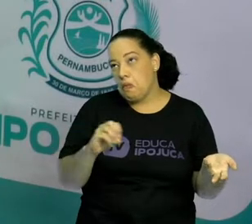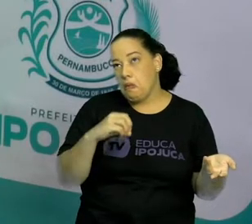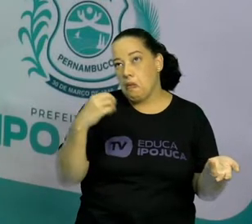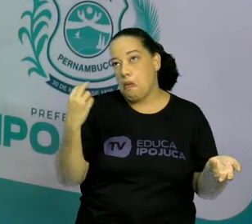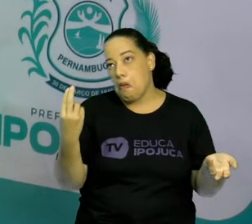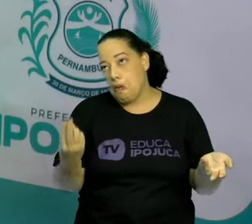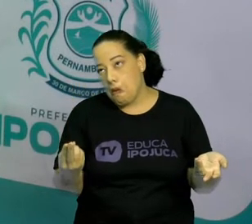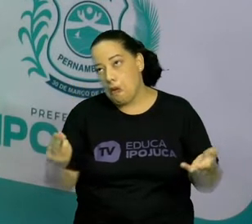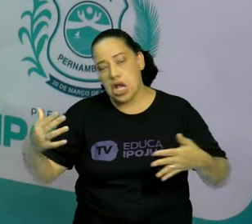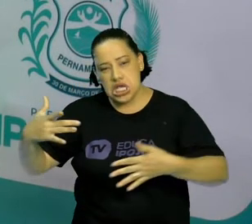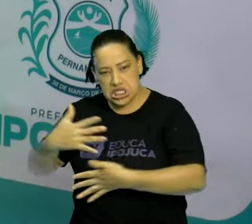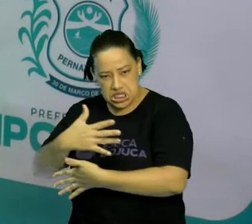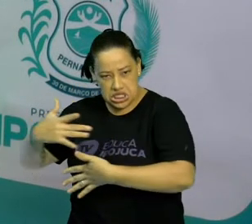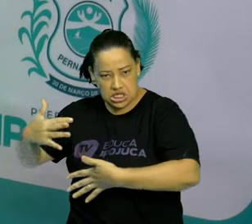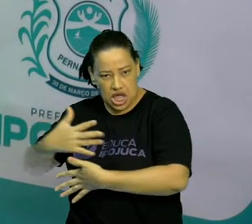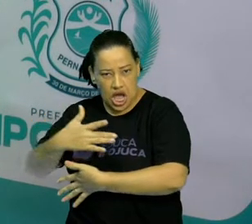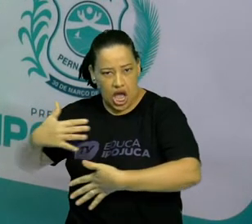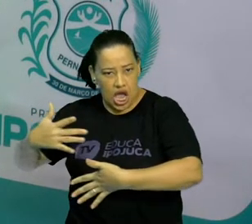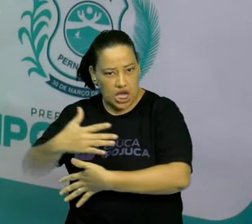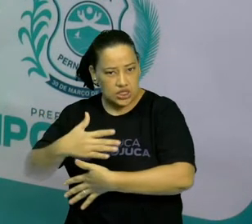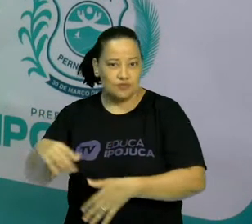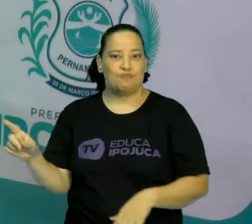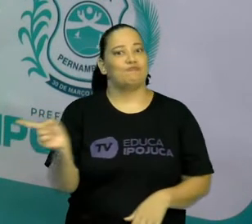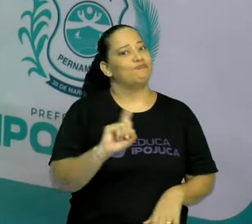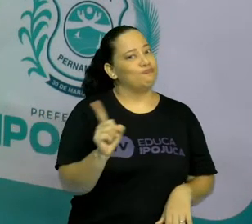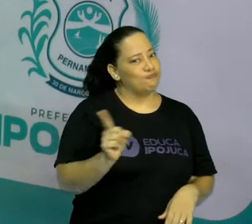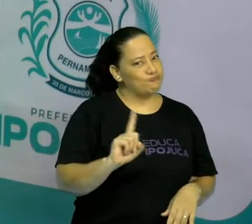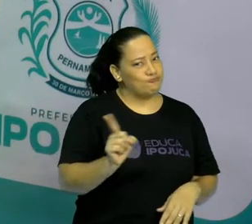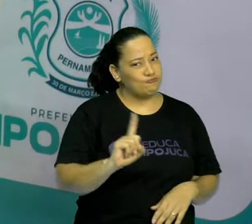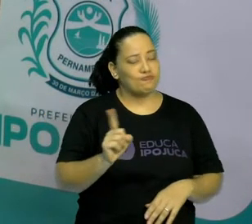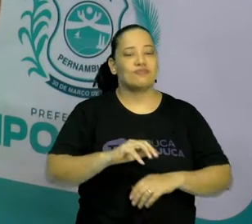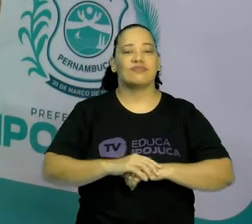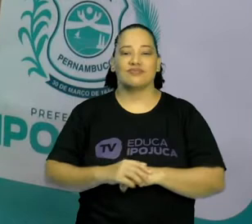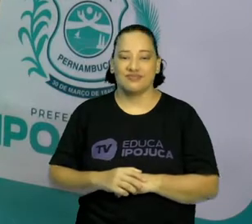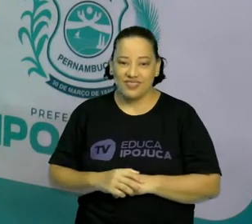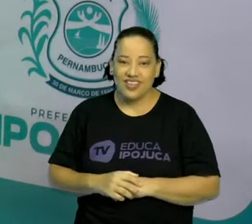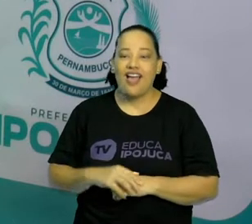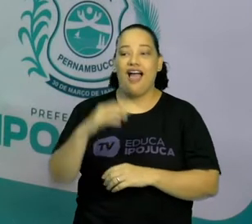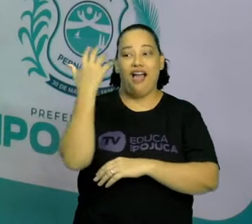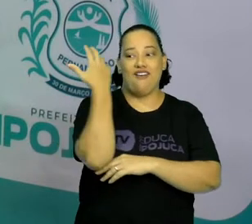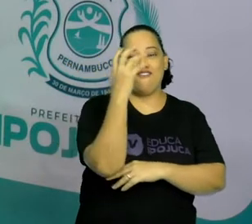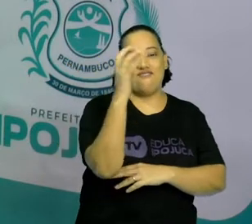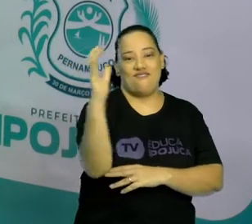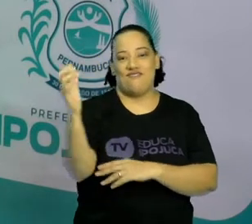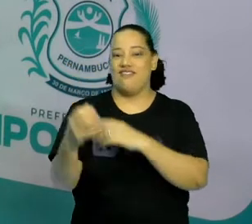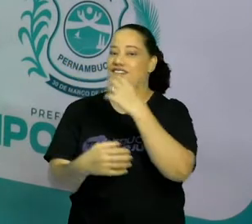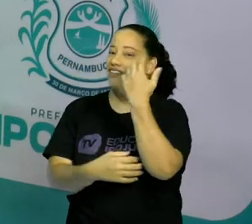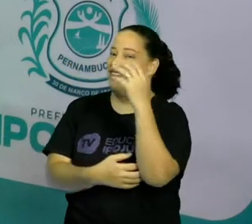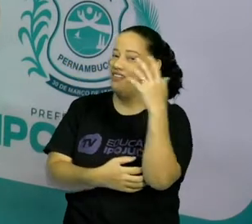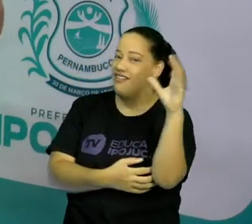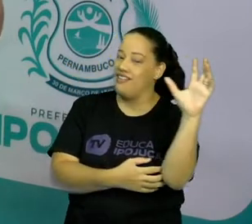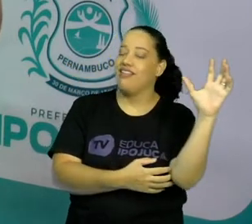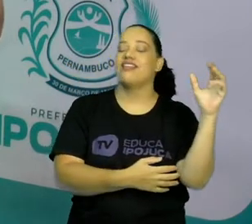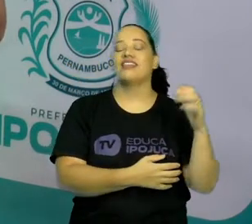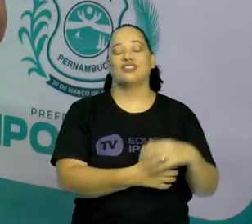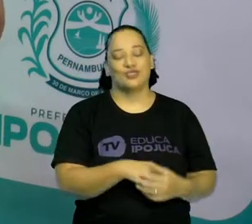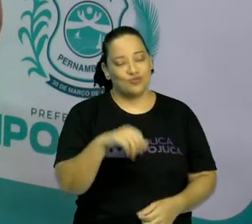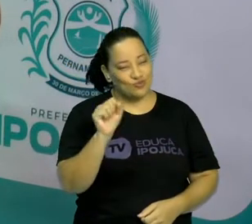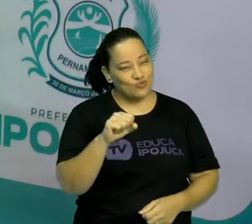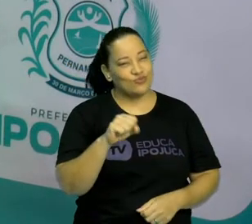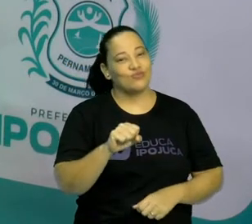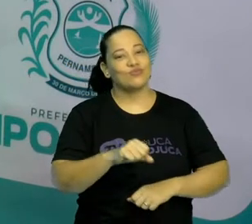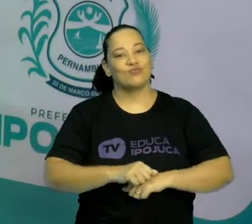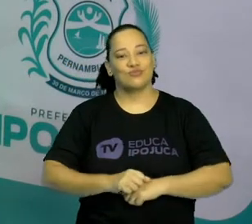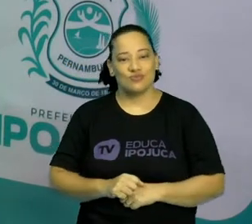na cidade? Não, né, crianças? Foi na floresta. Isso mesmo, crianças.